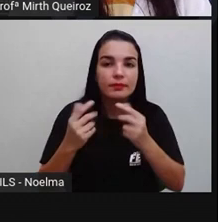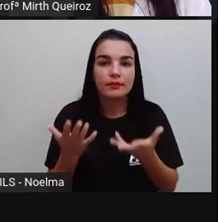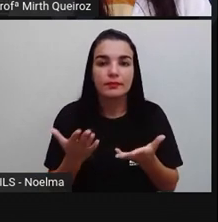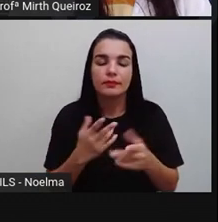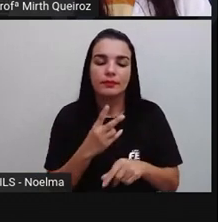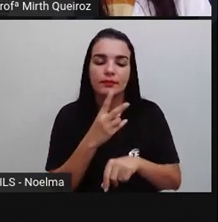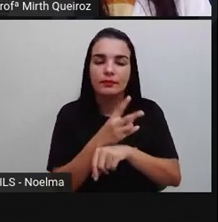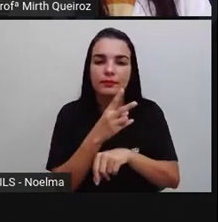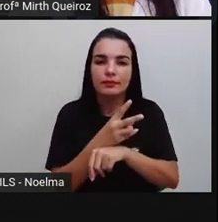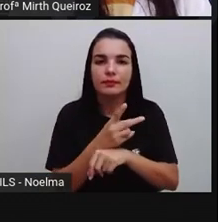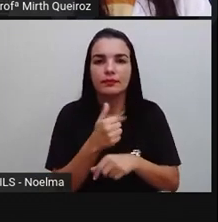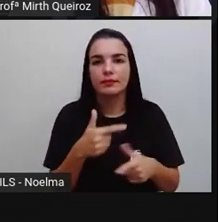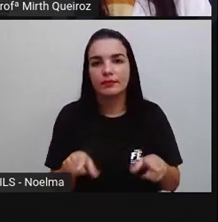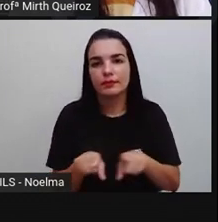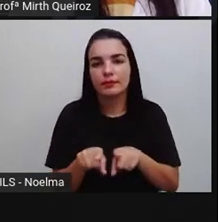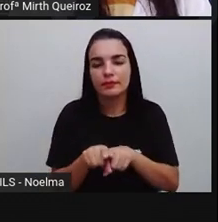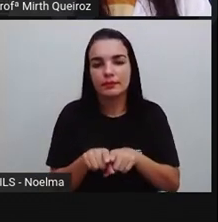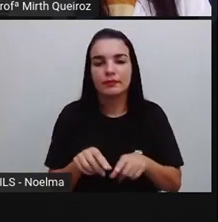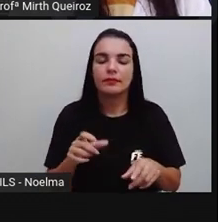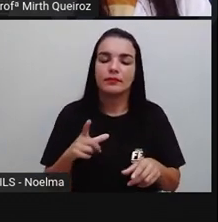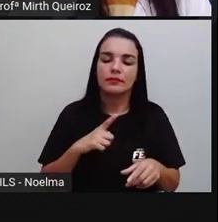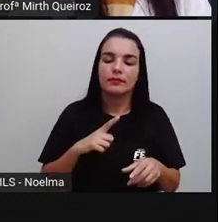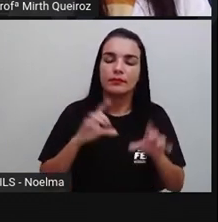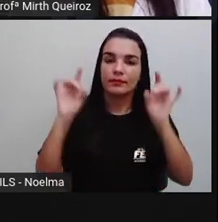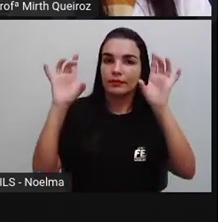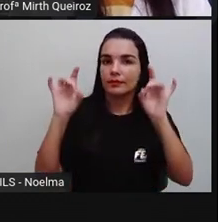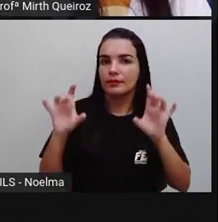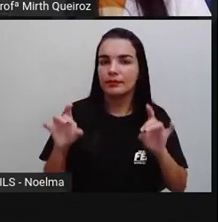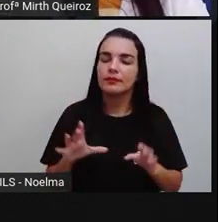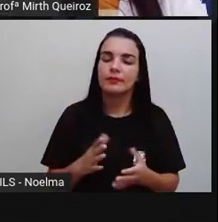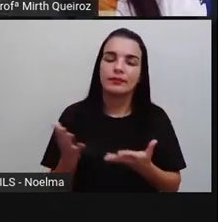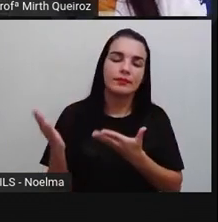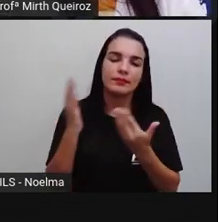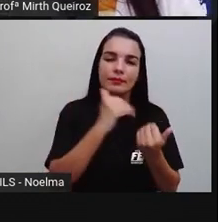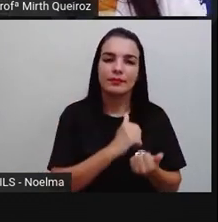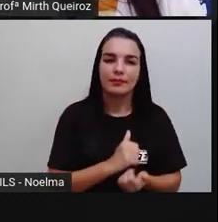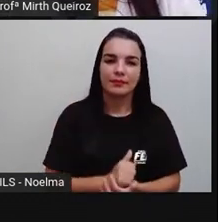polígonos, né, como curvas especiais. Vamos ver?